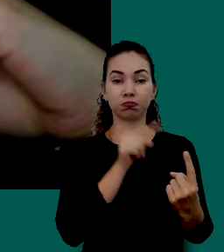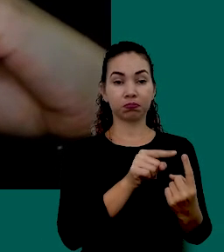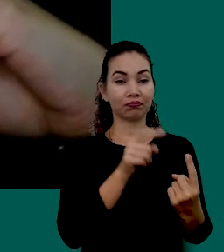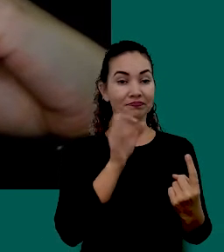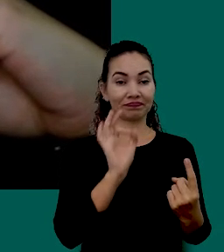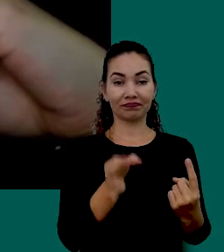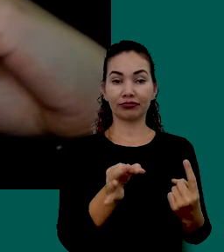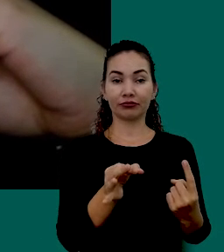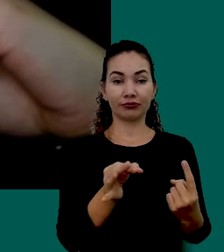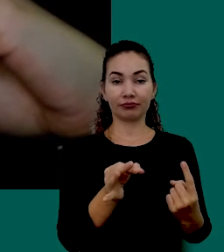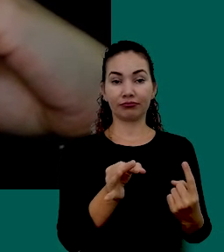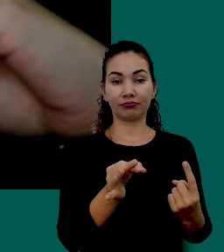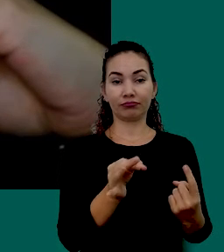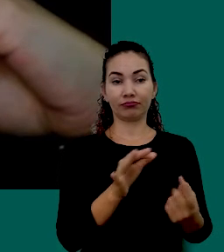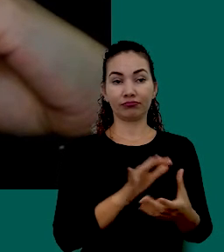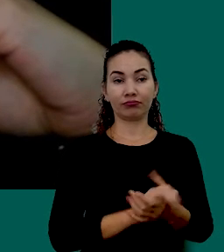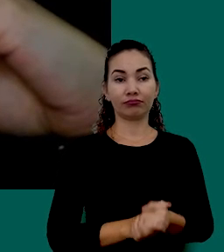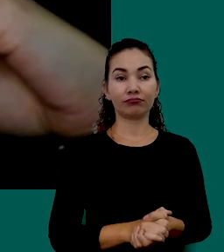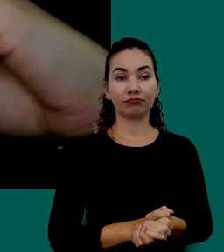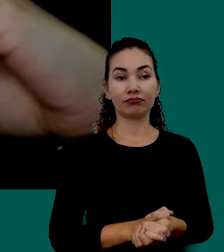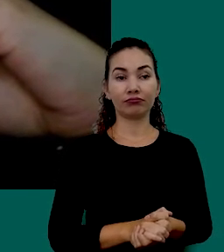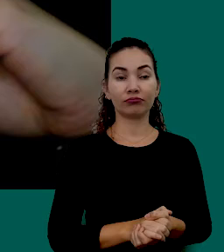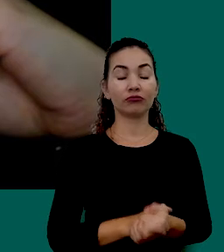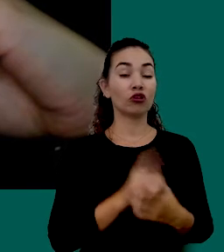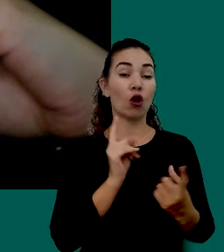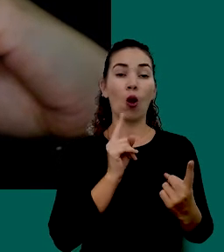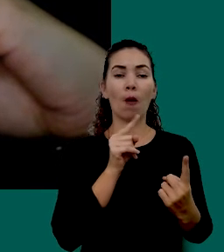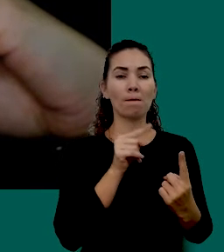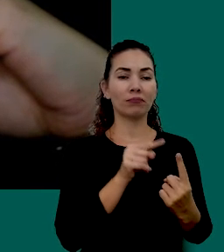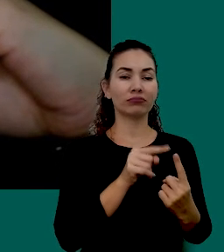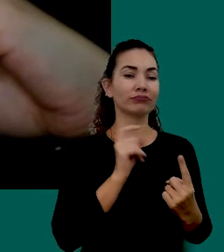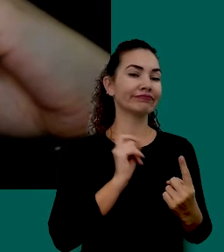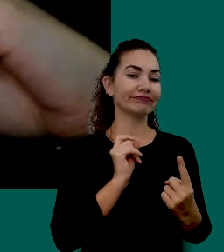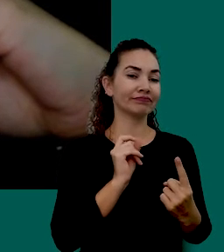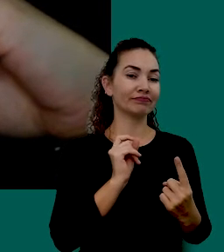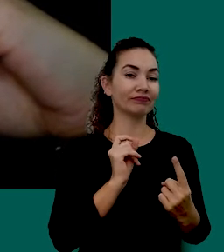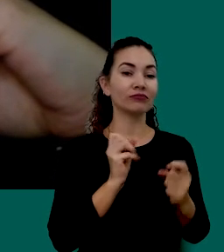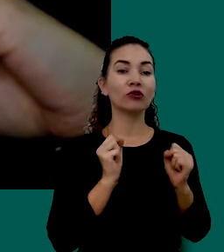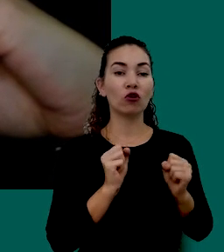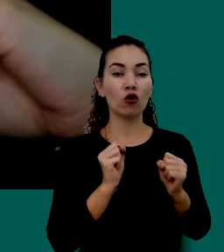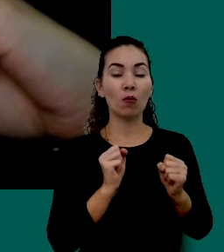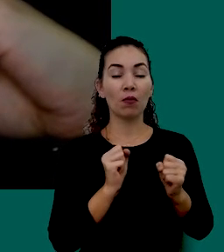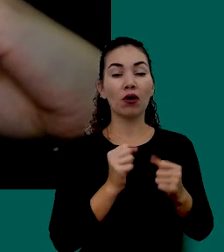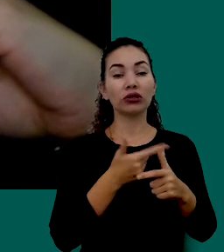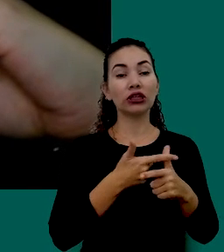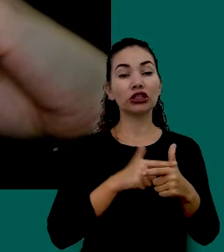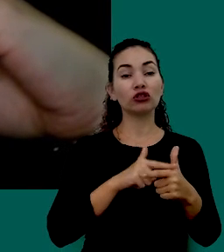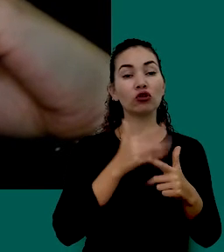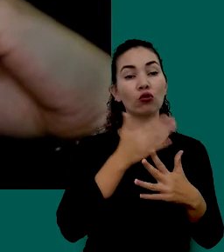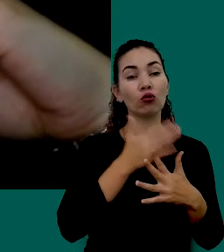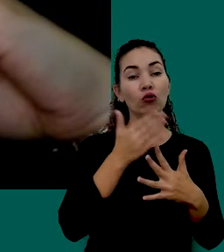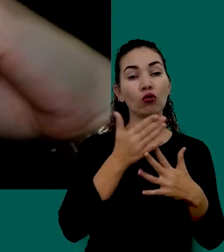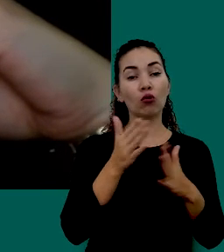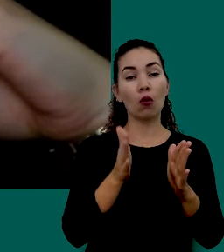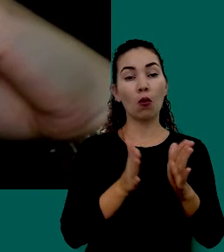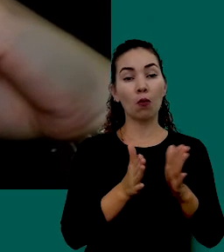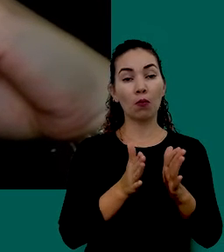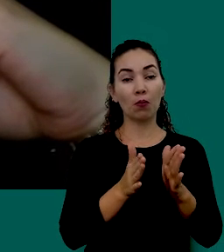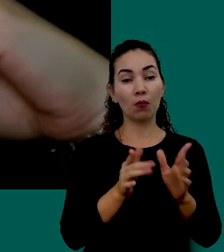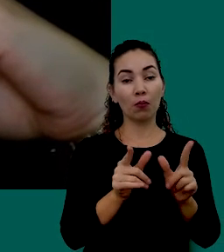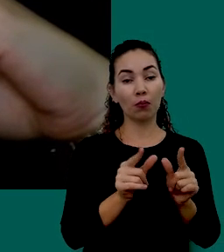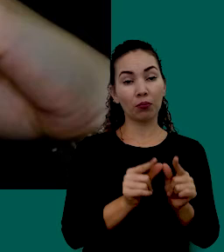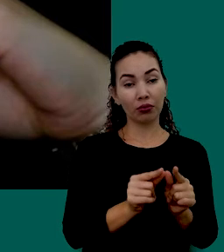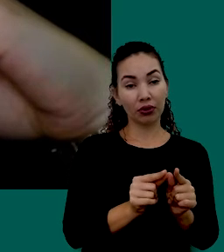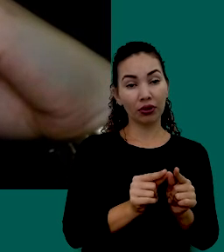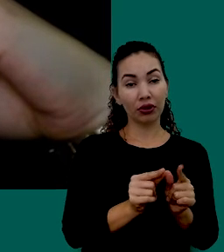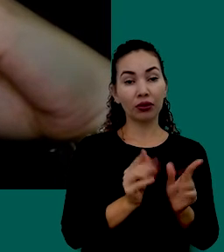Então Os Objetivos Eles Podem Ser Divididos Em Curto Médio E